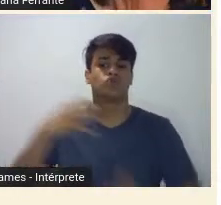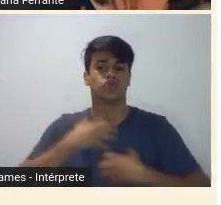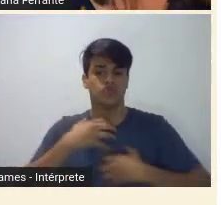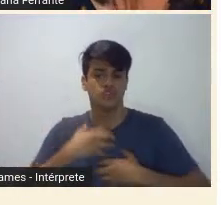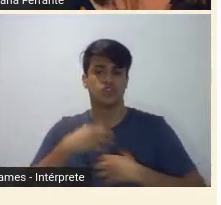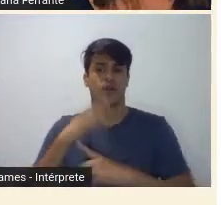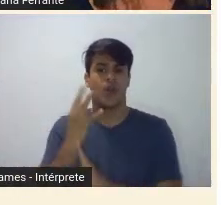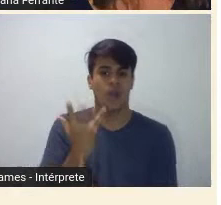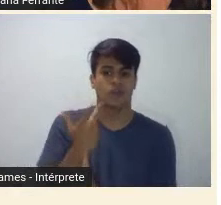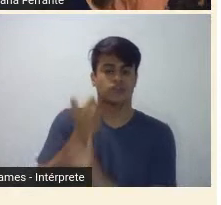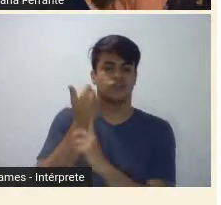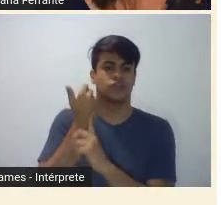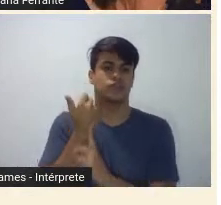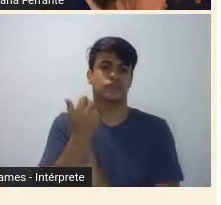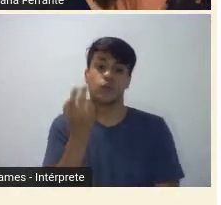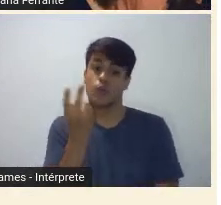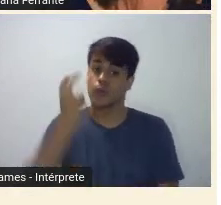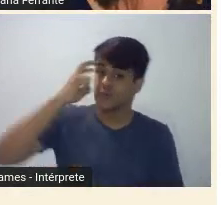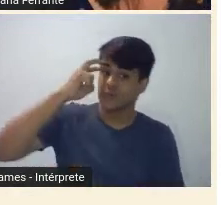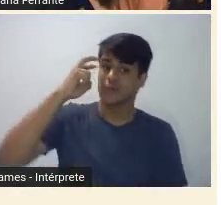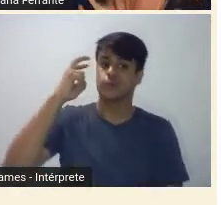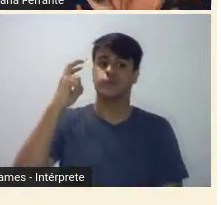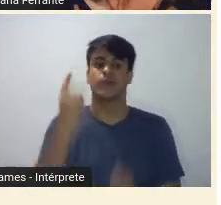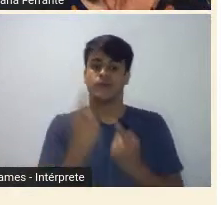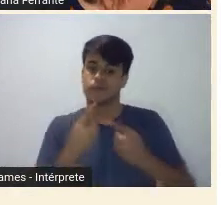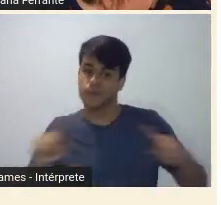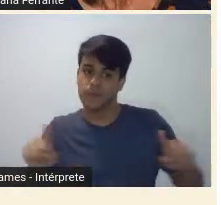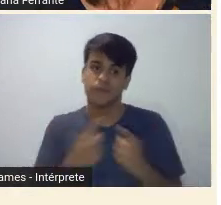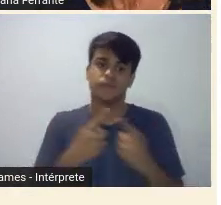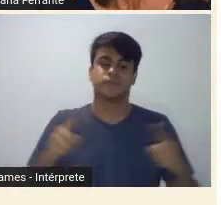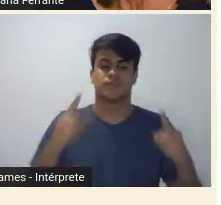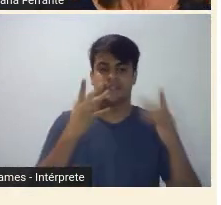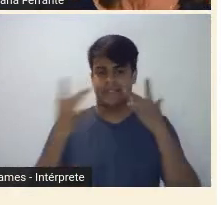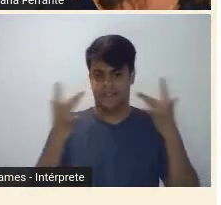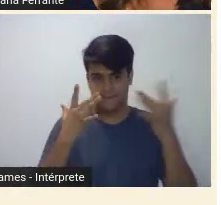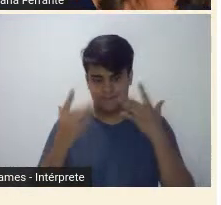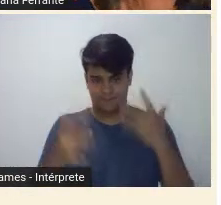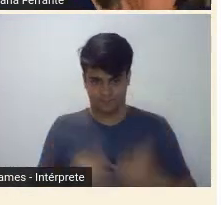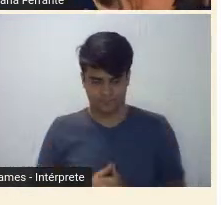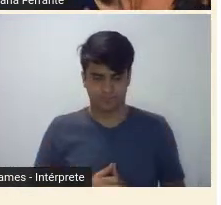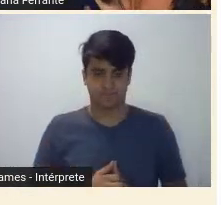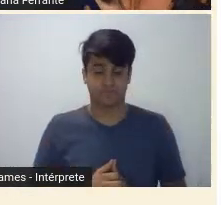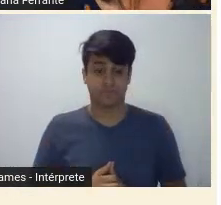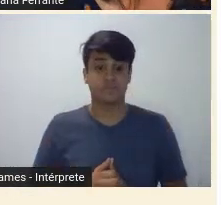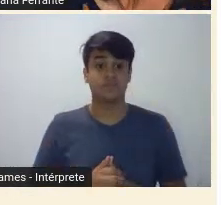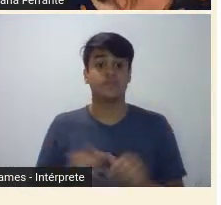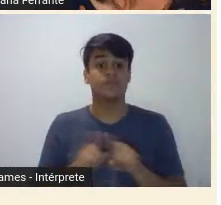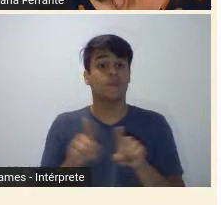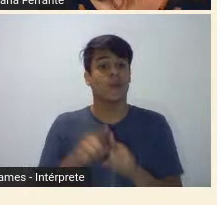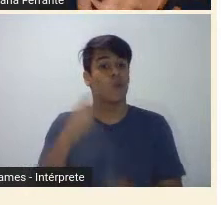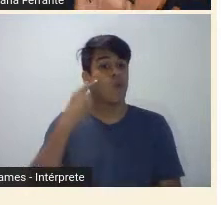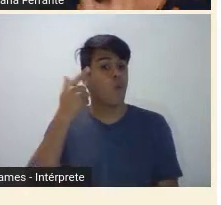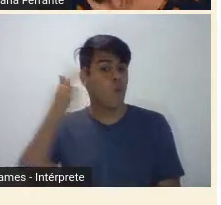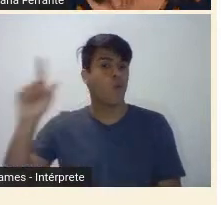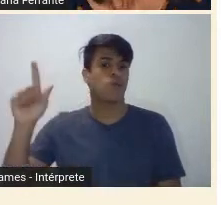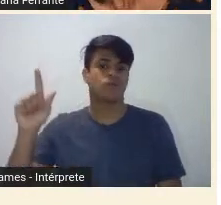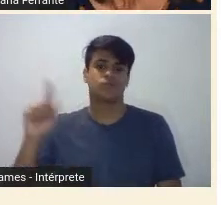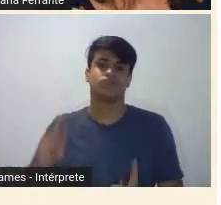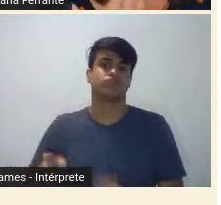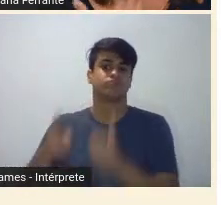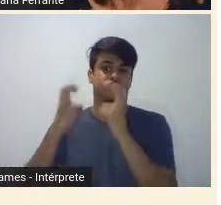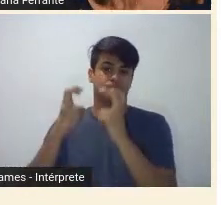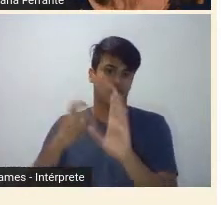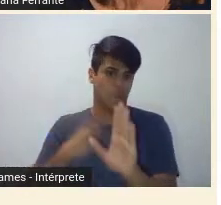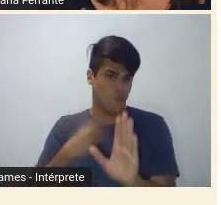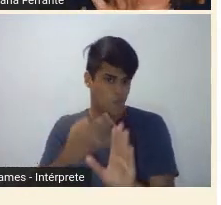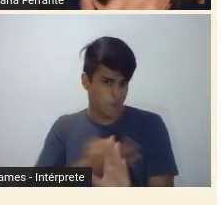pintura, a música, e etc. Outra coisa também que é muito visível, especialmente do meu ponto de